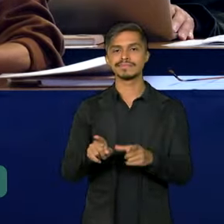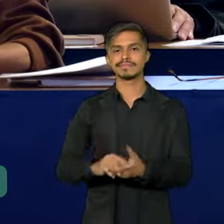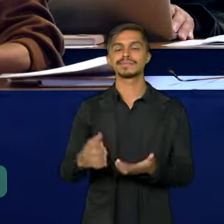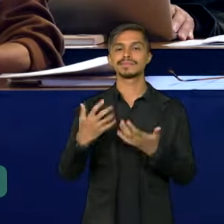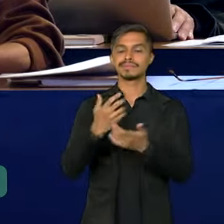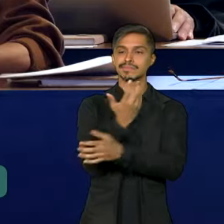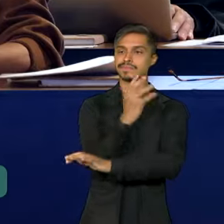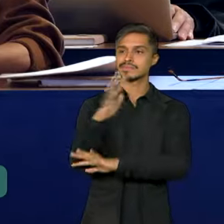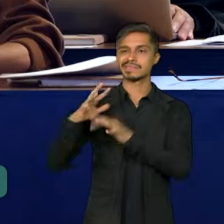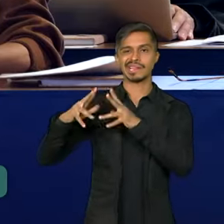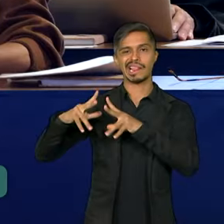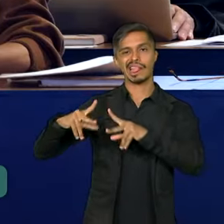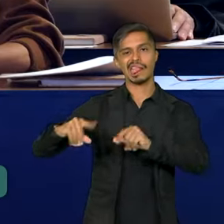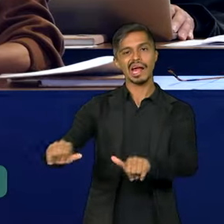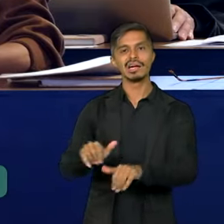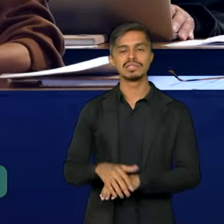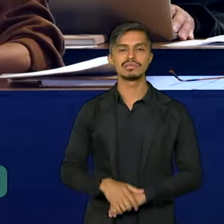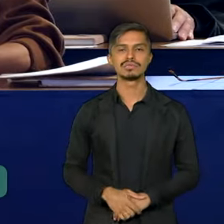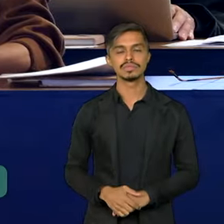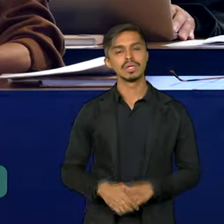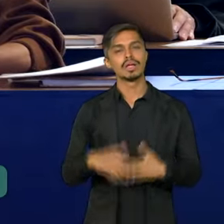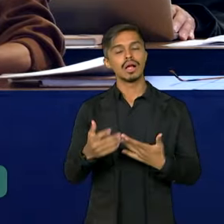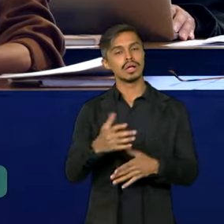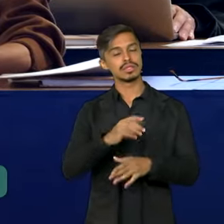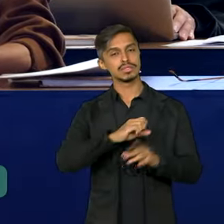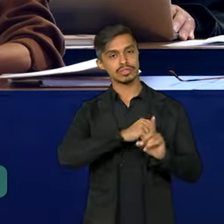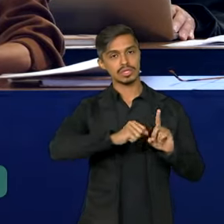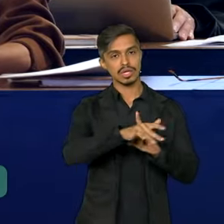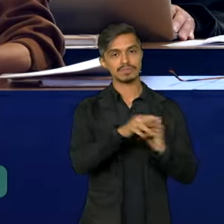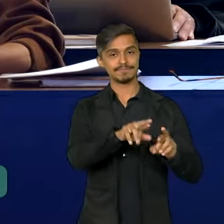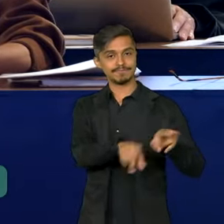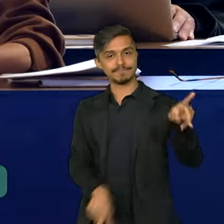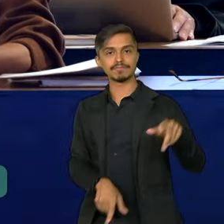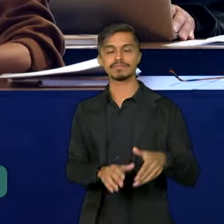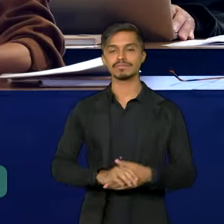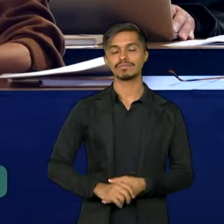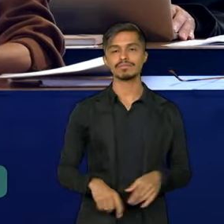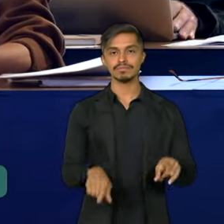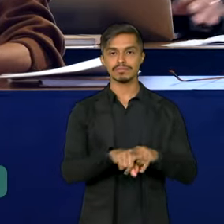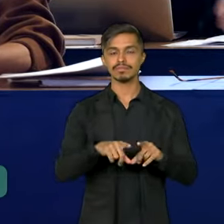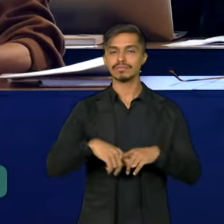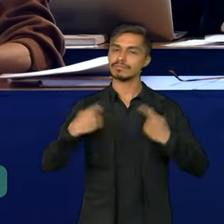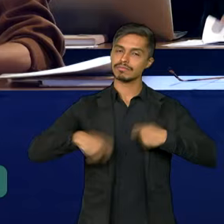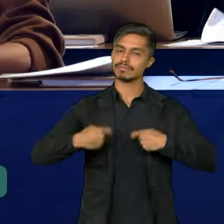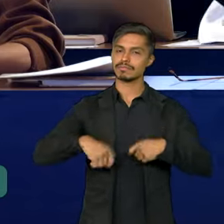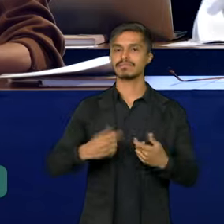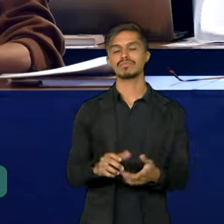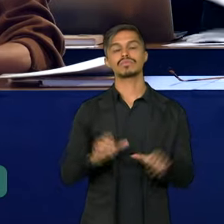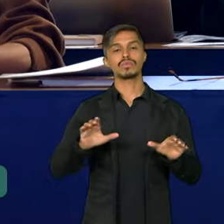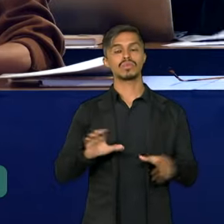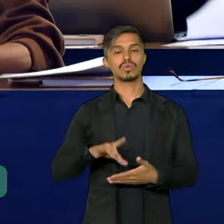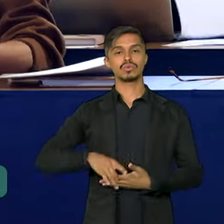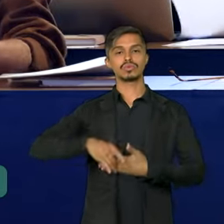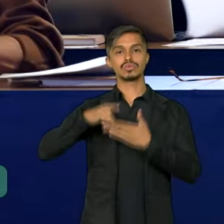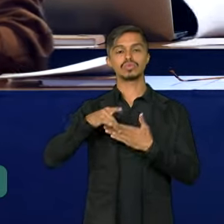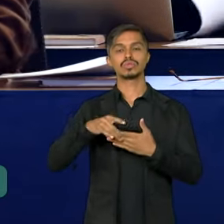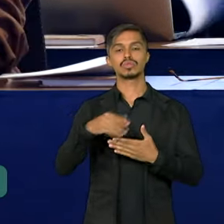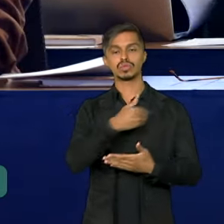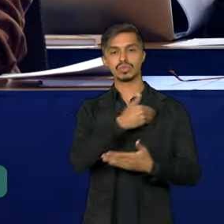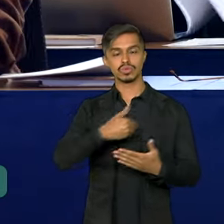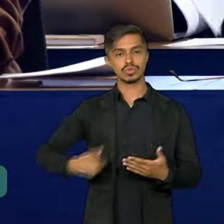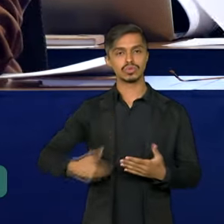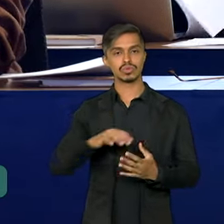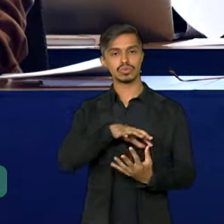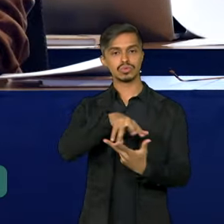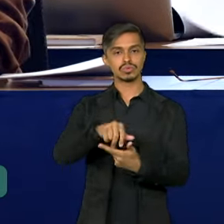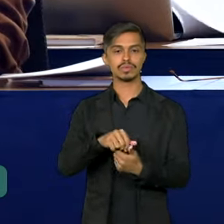ambiental, as desigualdades sociais e a necessidade de uma governança global à altura desses